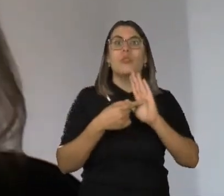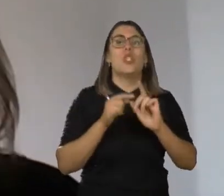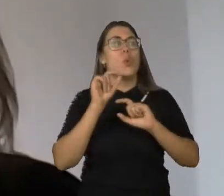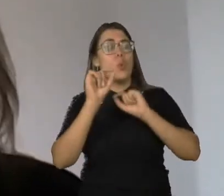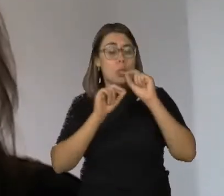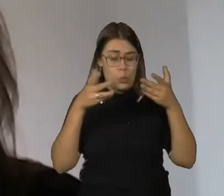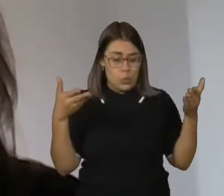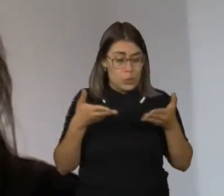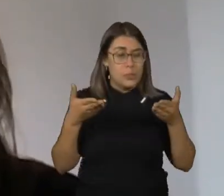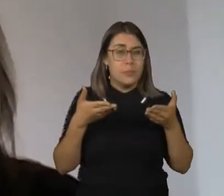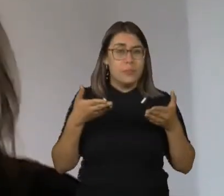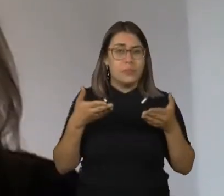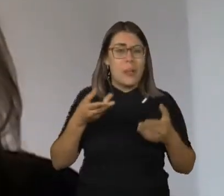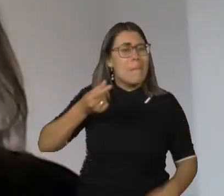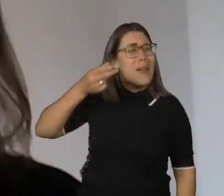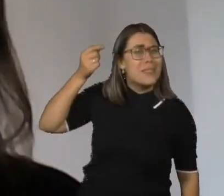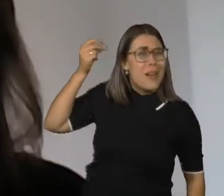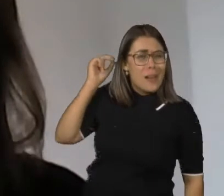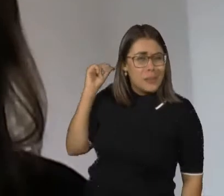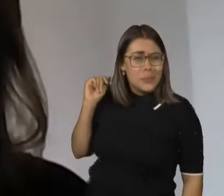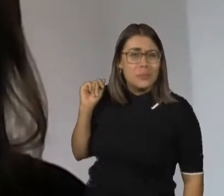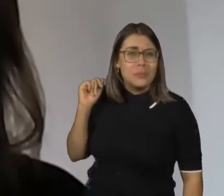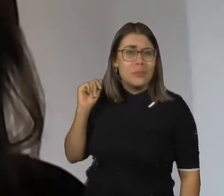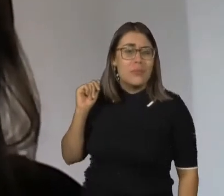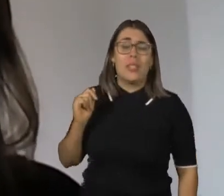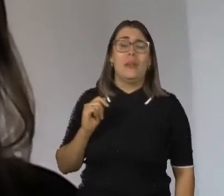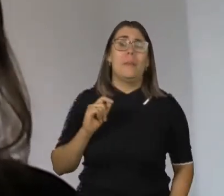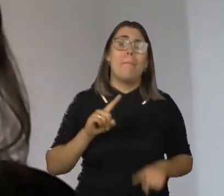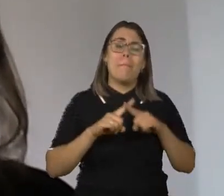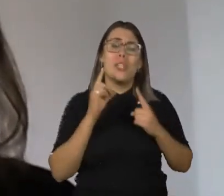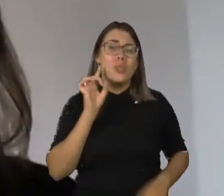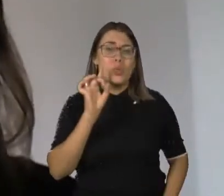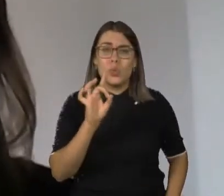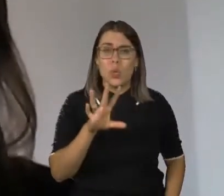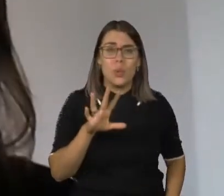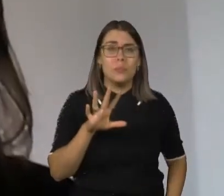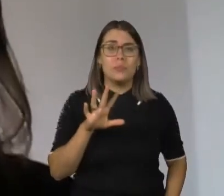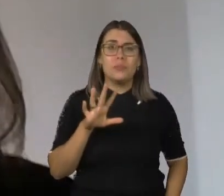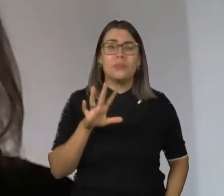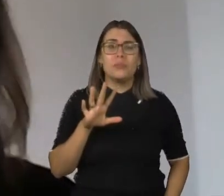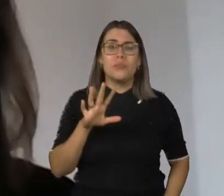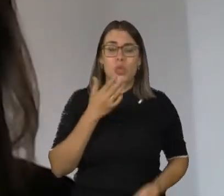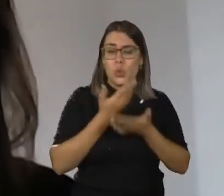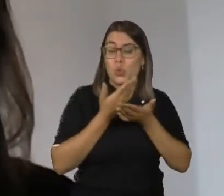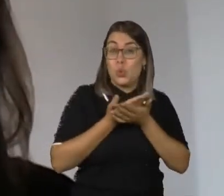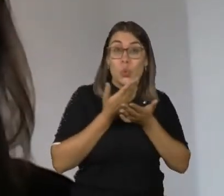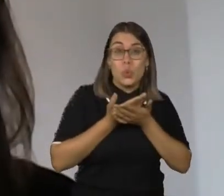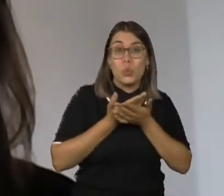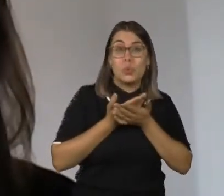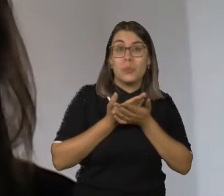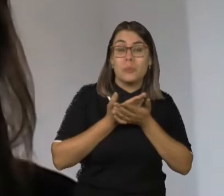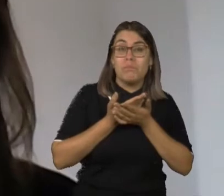aqui hoje, elas são muito antigas. E elas não são somente questões de estudo, questões